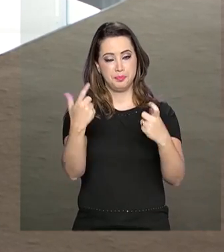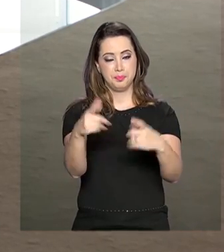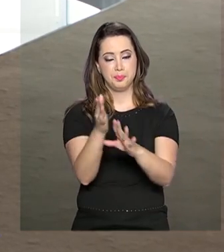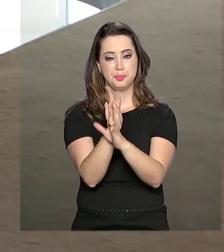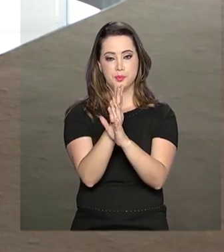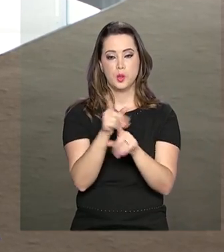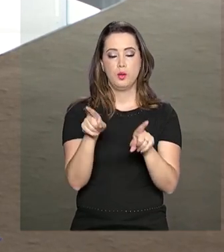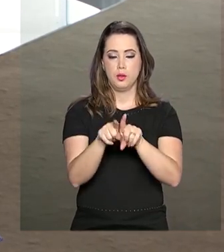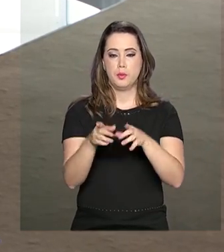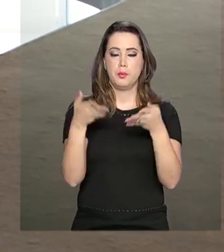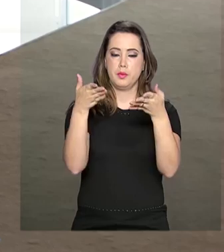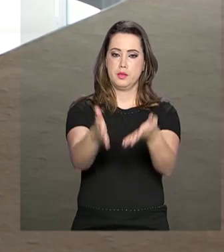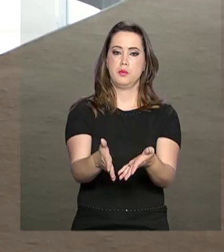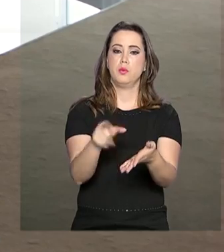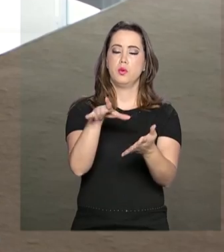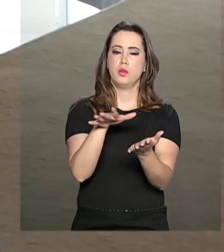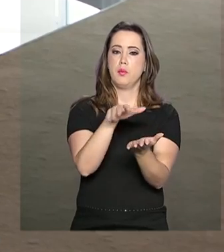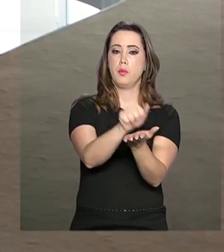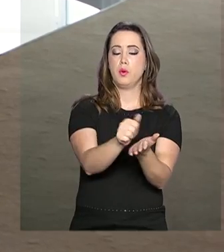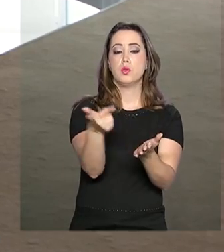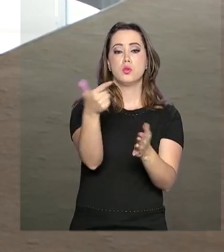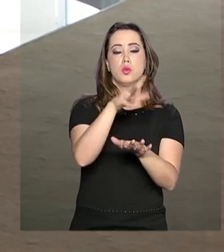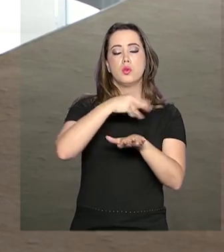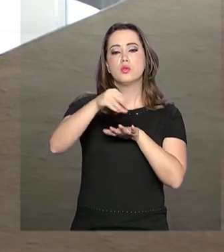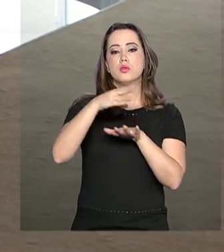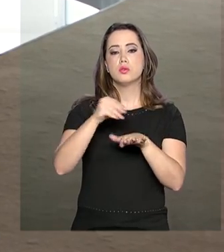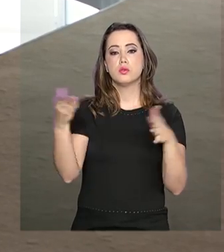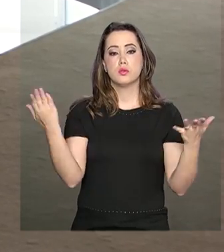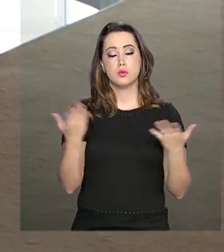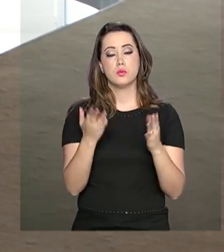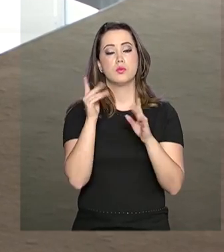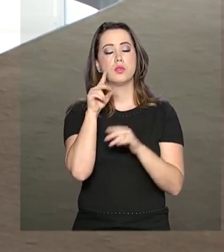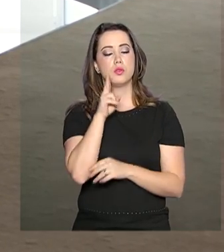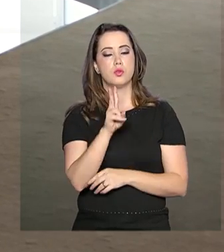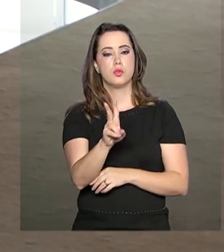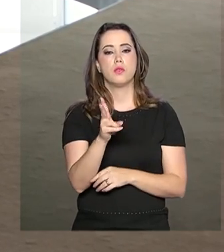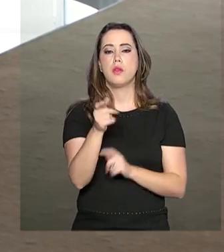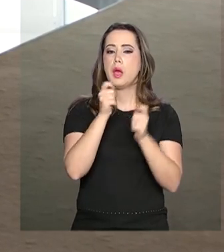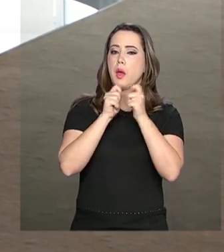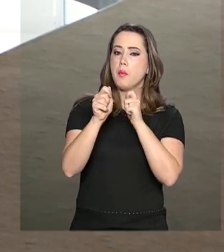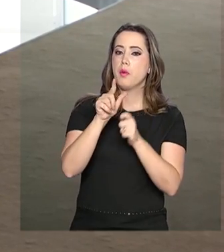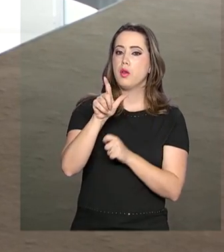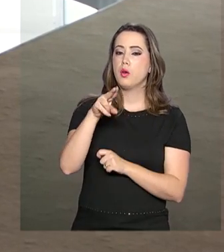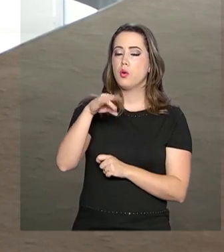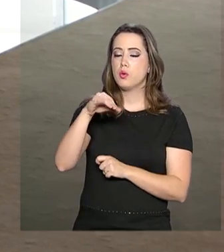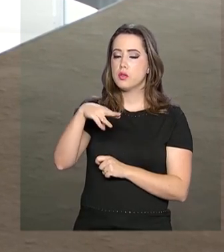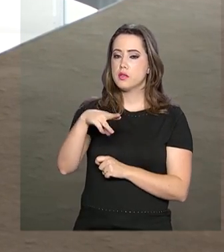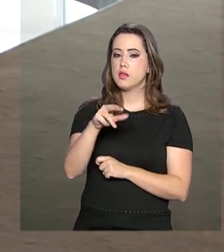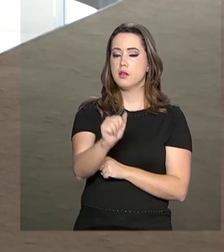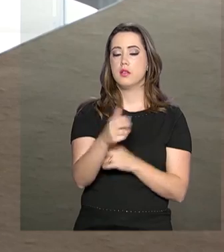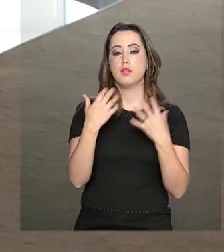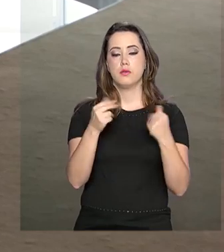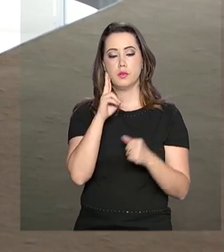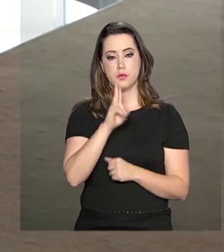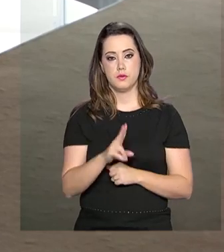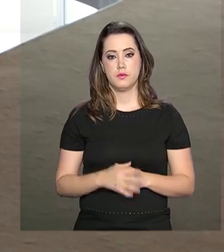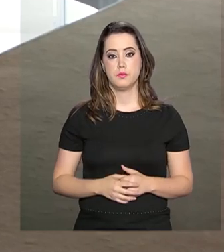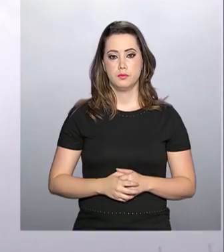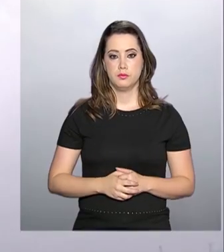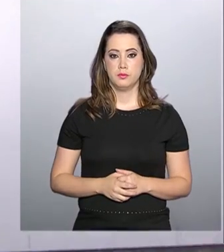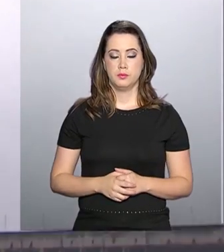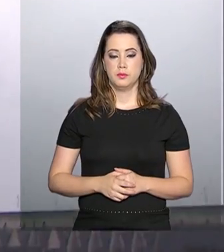posse e tem outras informações sobre o turismo na cidade foi a repórter Luciana Colares de Holanda. Vamos ver.